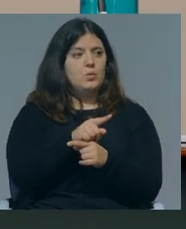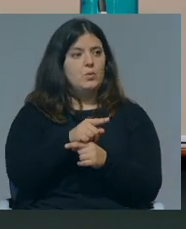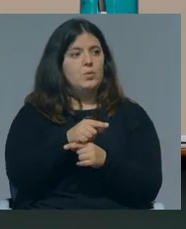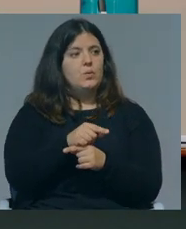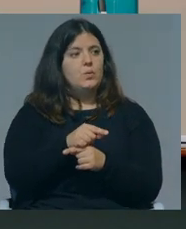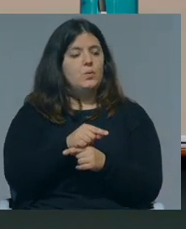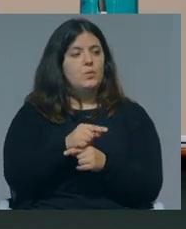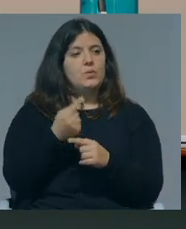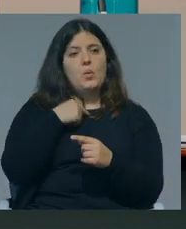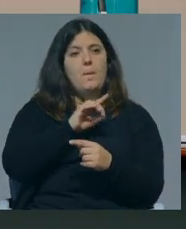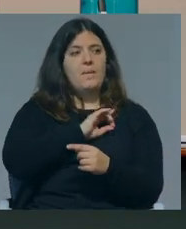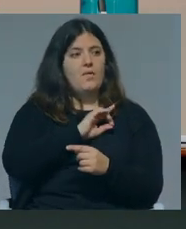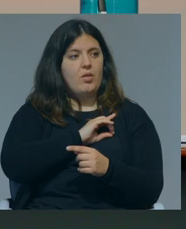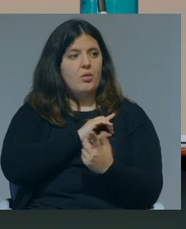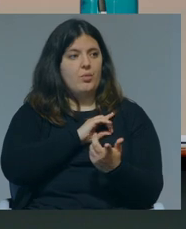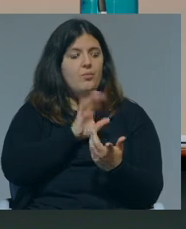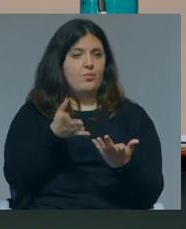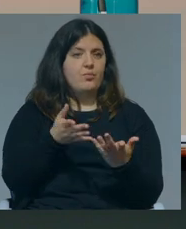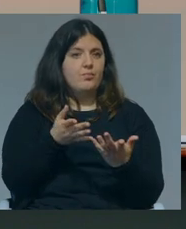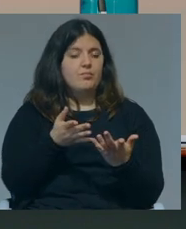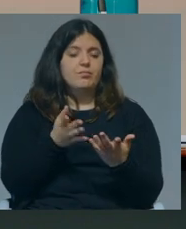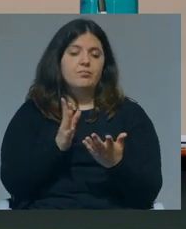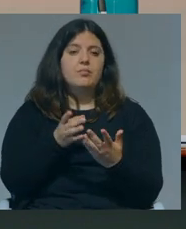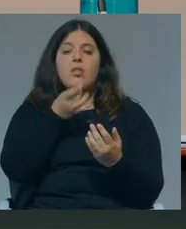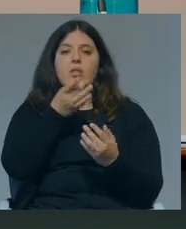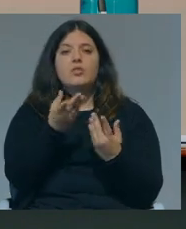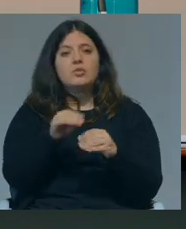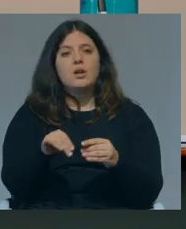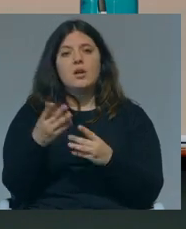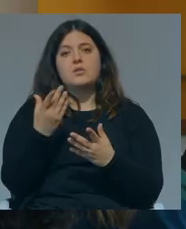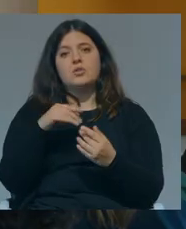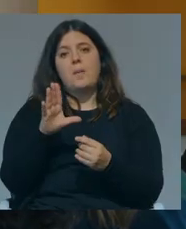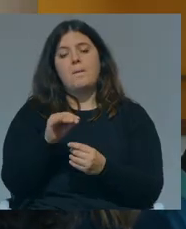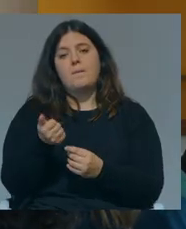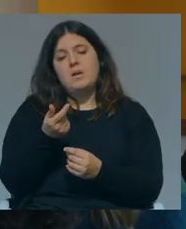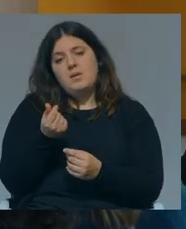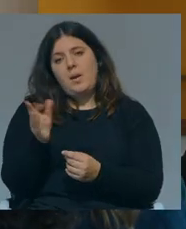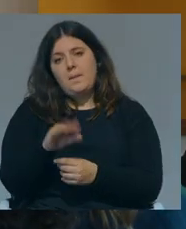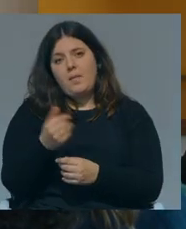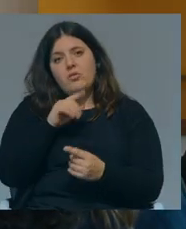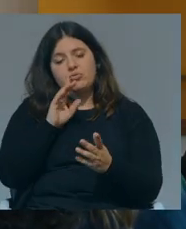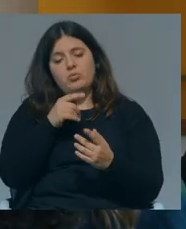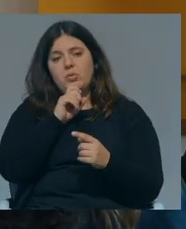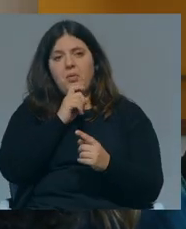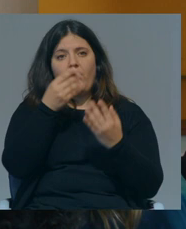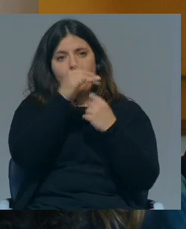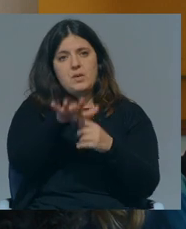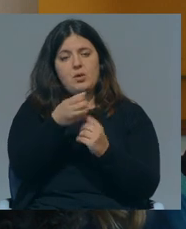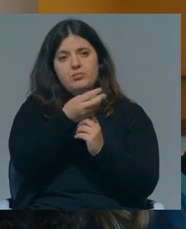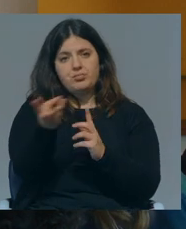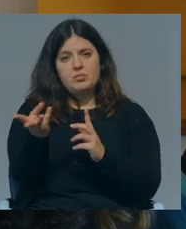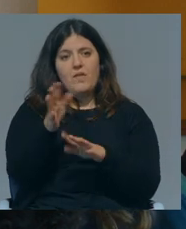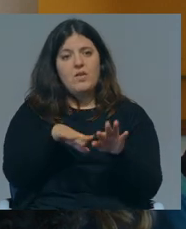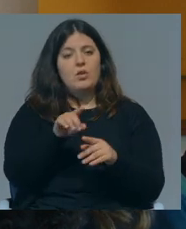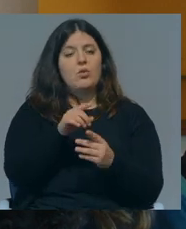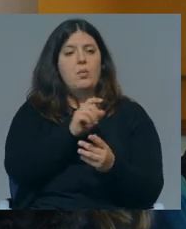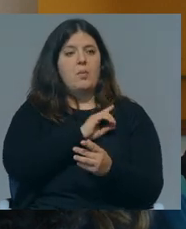oferecido pelo privado faz com que as crianças de meios mais favorecidos tenham mais acesso a essa diversidade de formações. É feito pelo